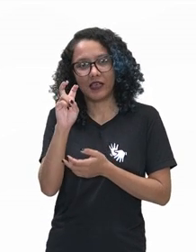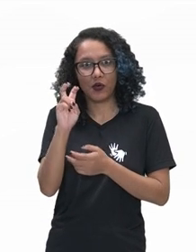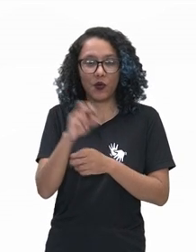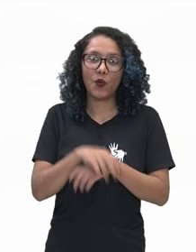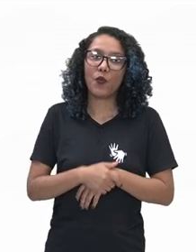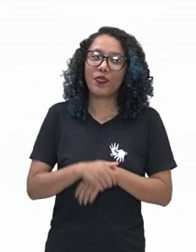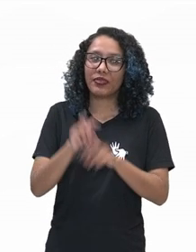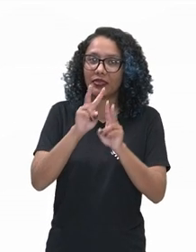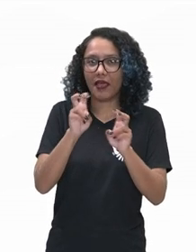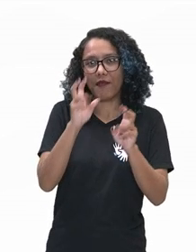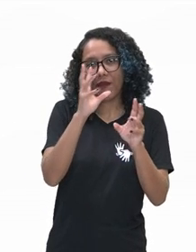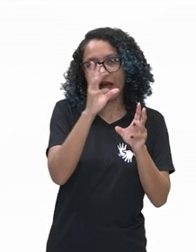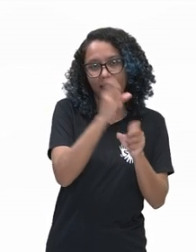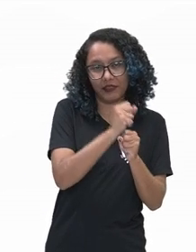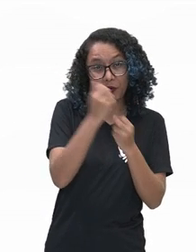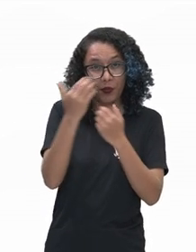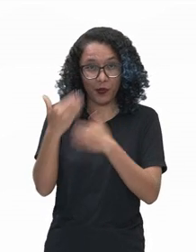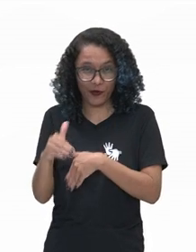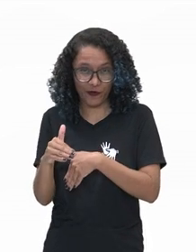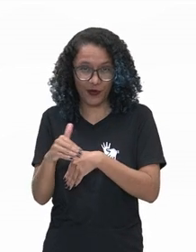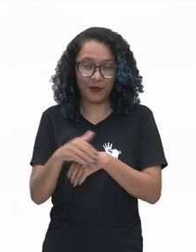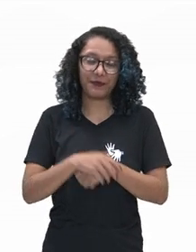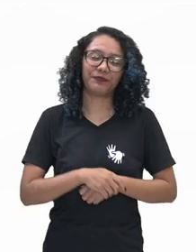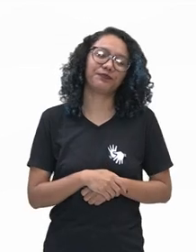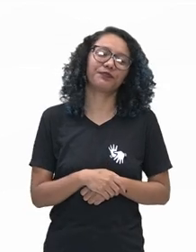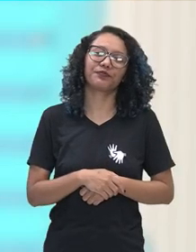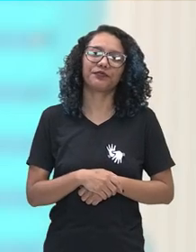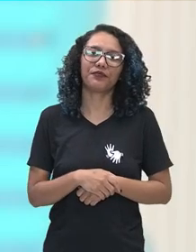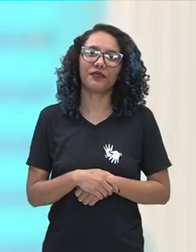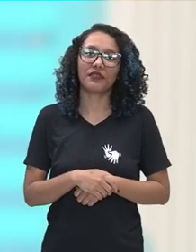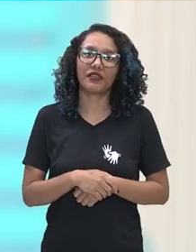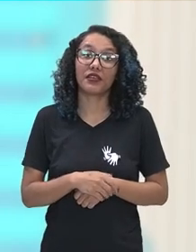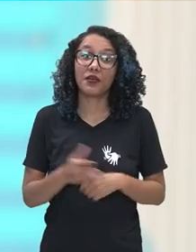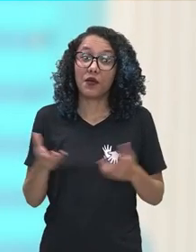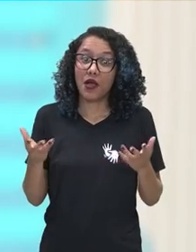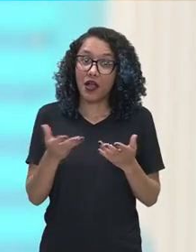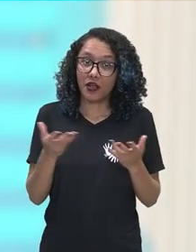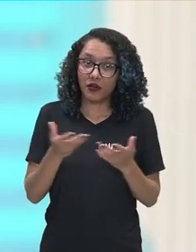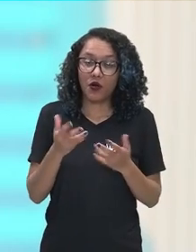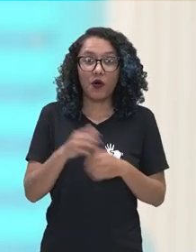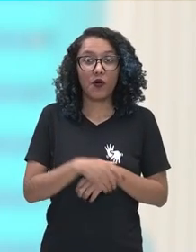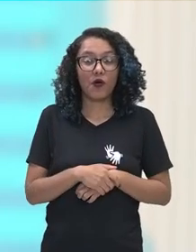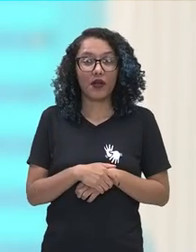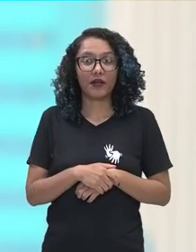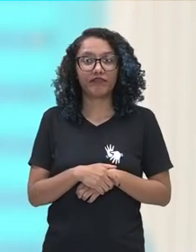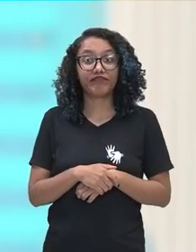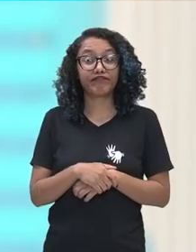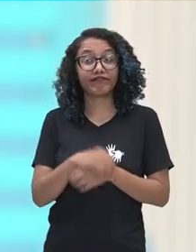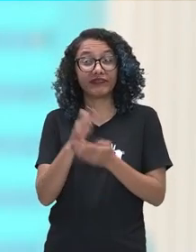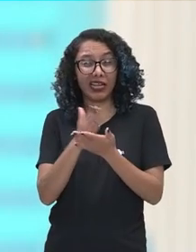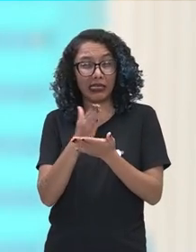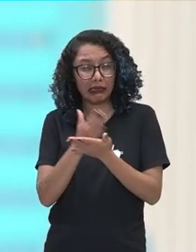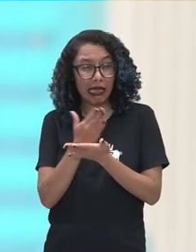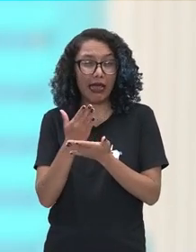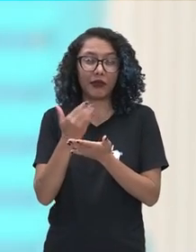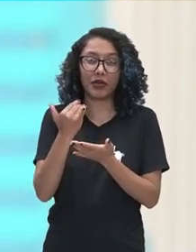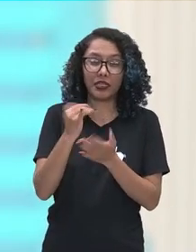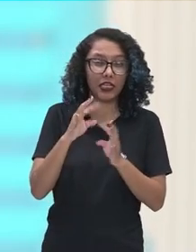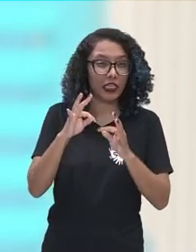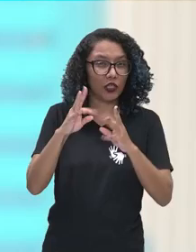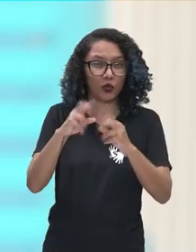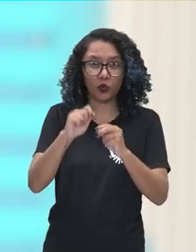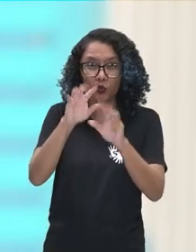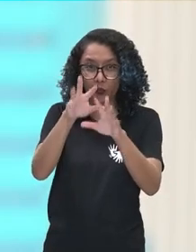revisão e avaliação. Então, gente, nesse momento, pega seu papel, sua caneta, seu material,